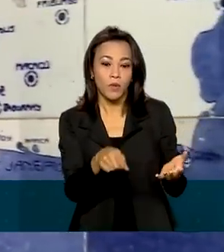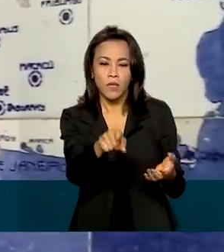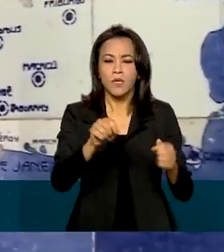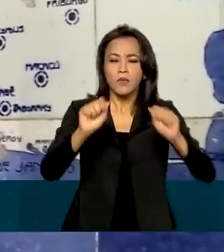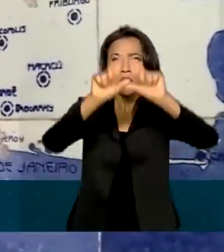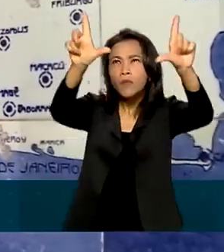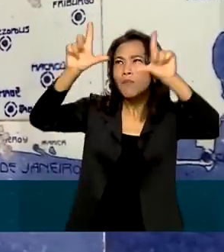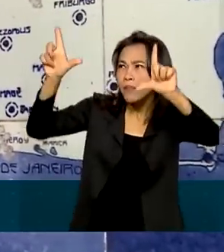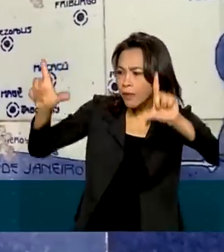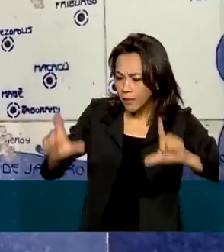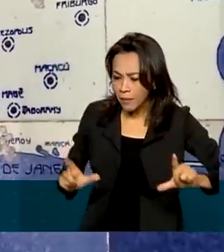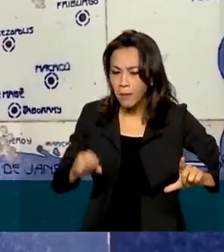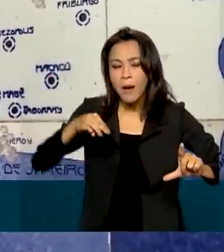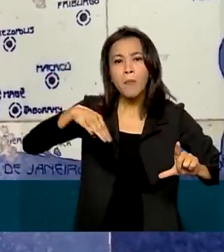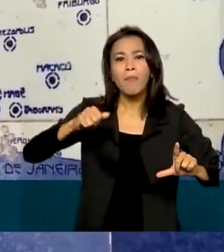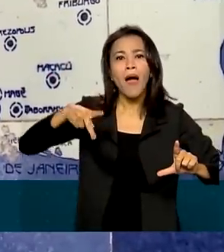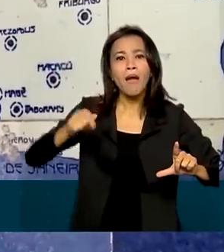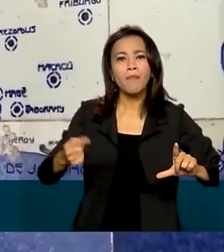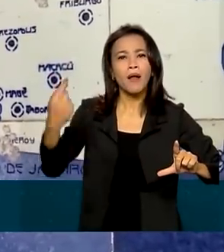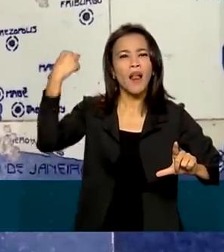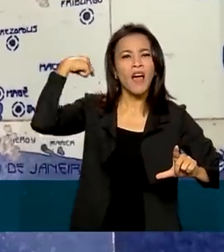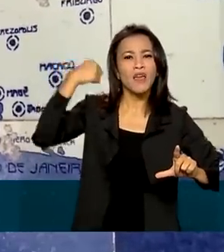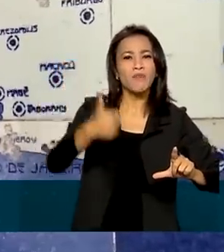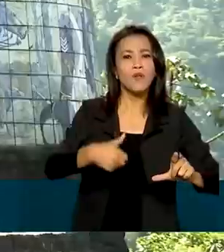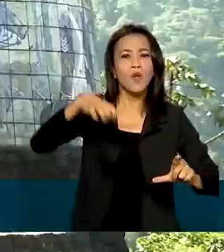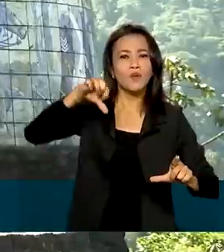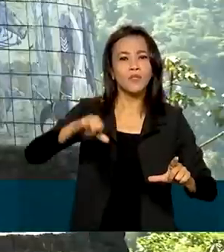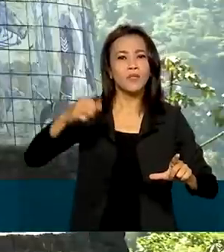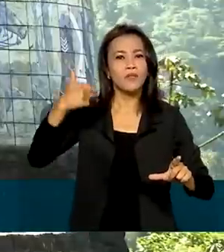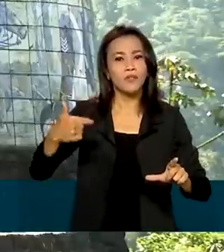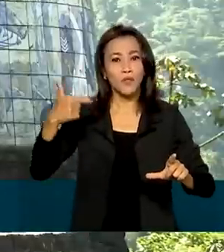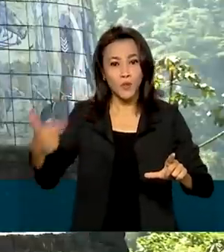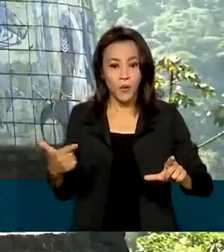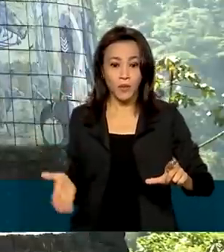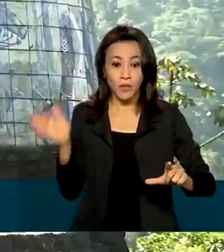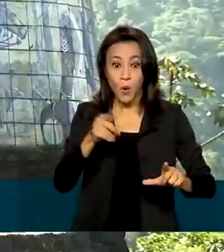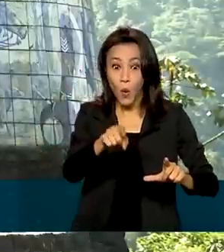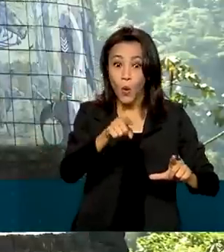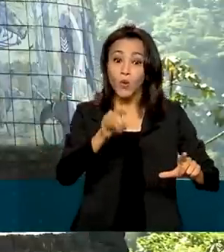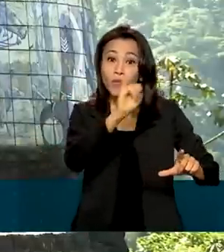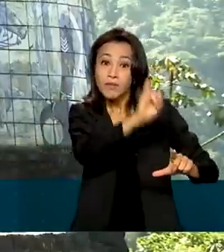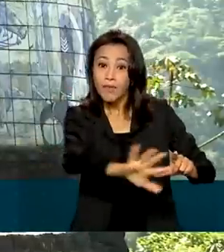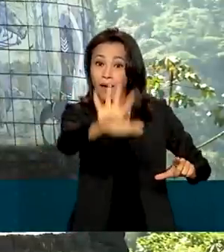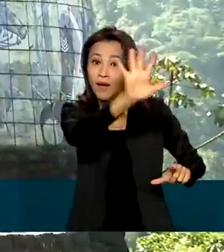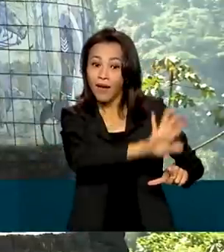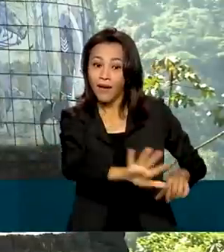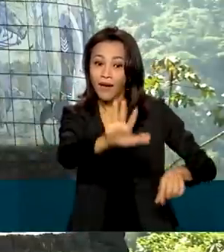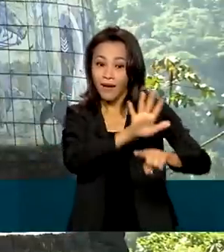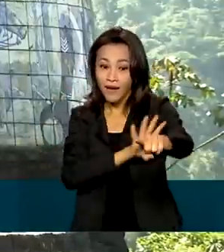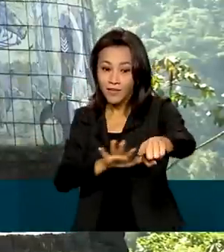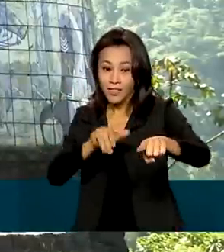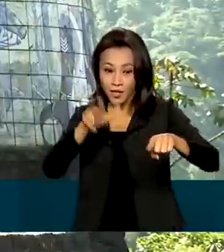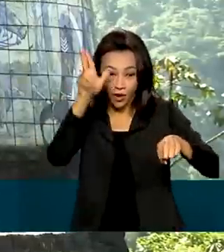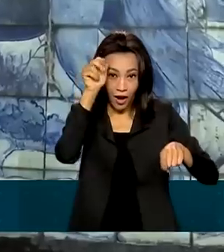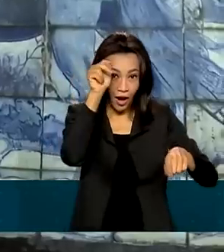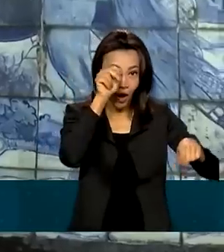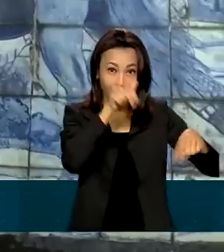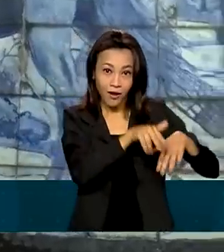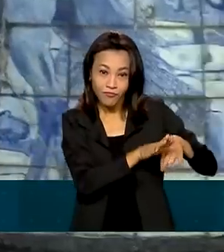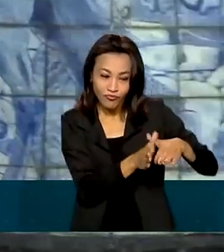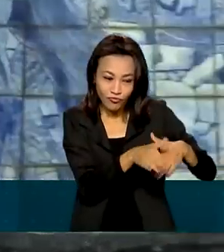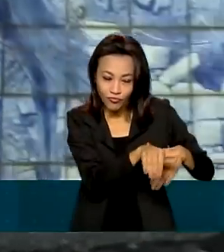mapas rodoviários de 1922. Outros se produzem cenas, como a passagem de mulas pela estrada.